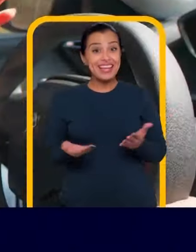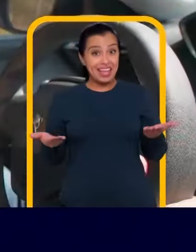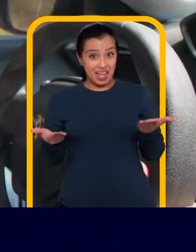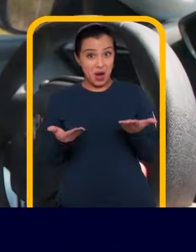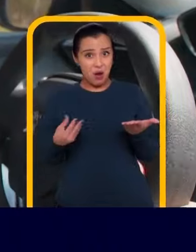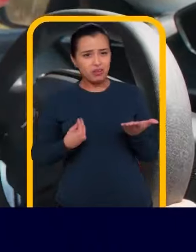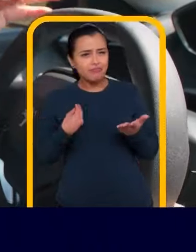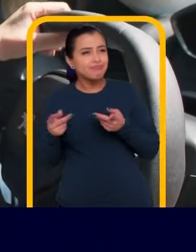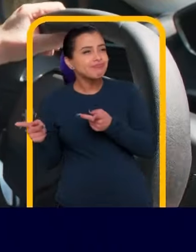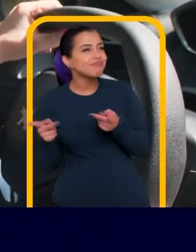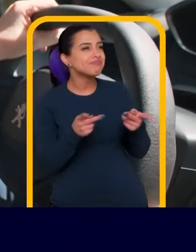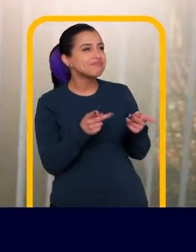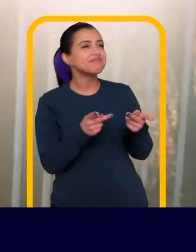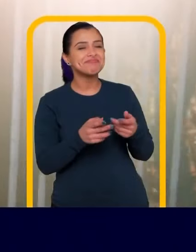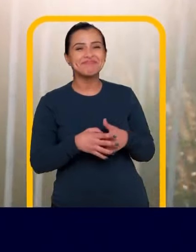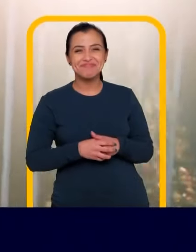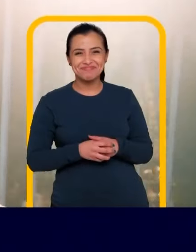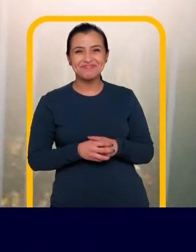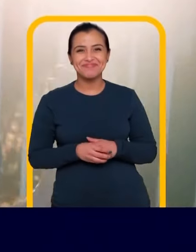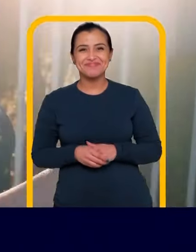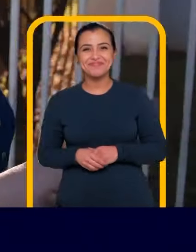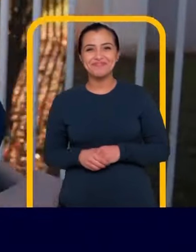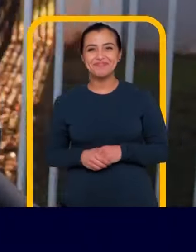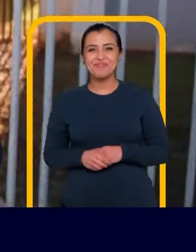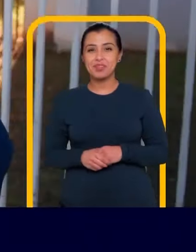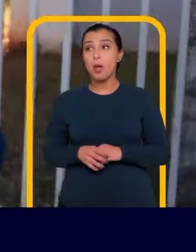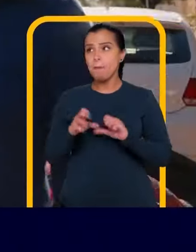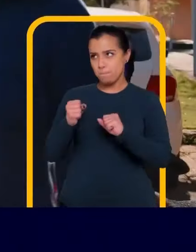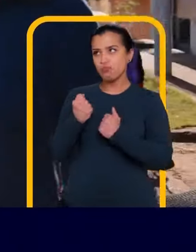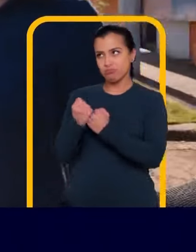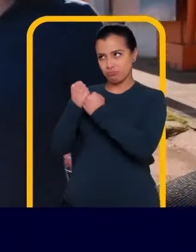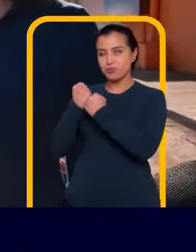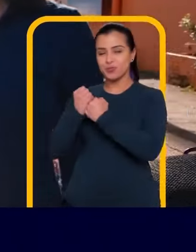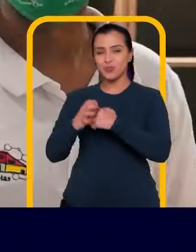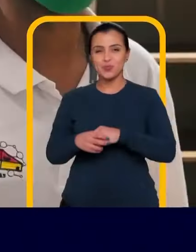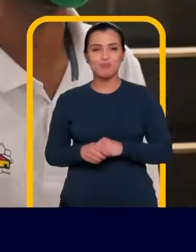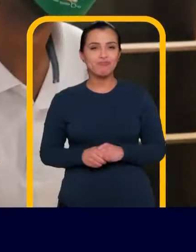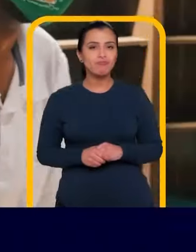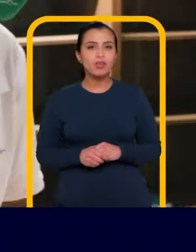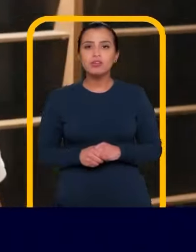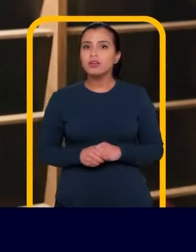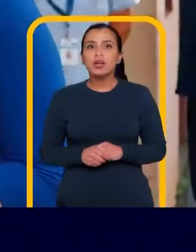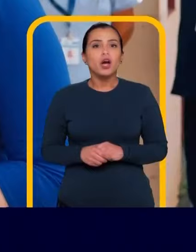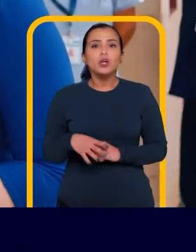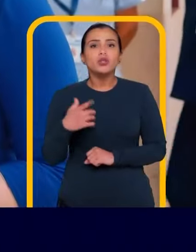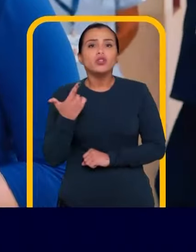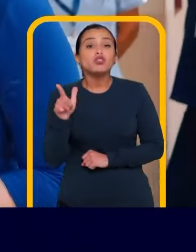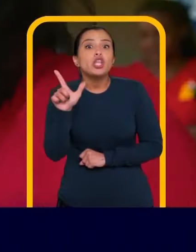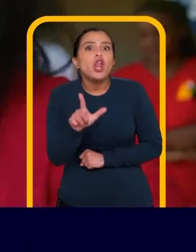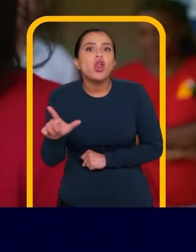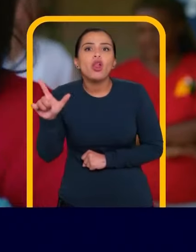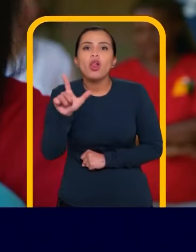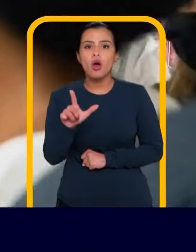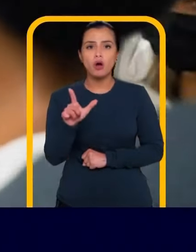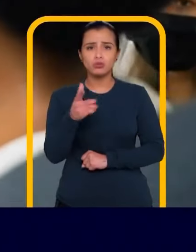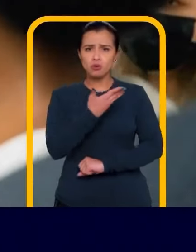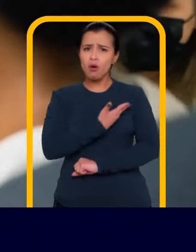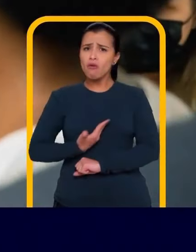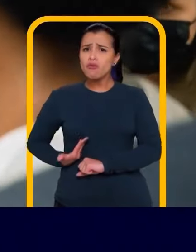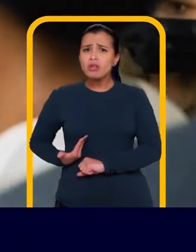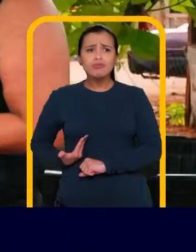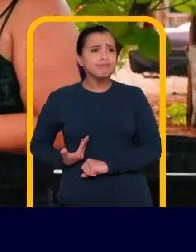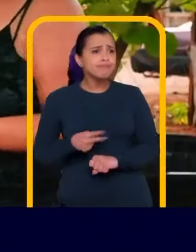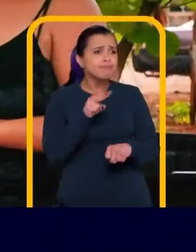Poder estar aqui é poder voltar para casa Tudo bom? Agora conta comigo Não tem sentido um governo que não